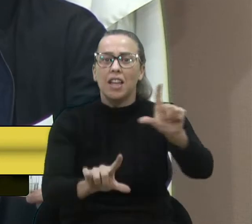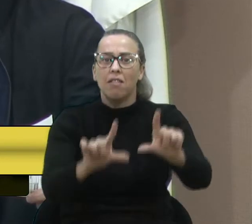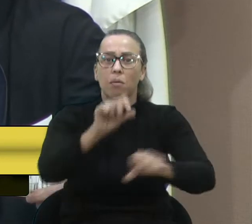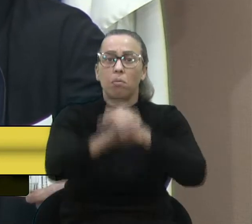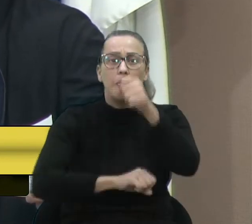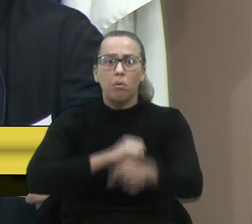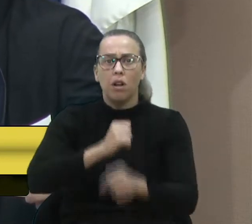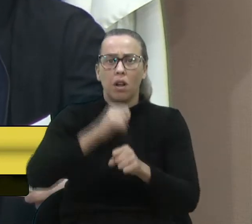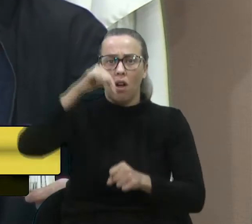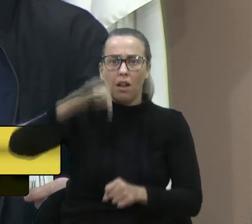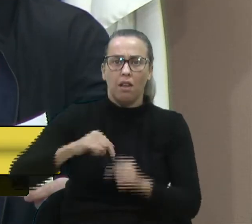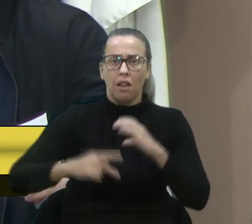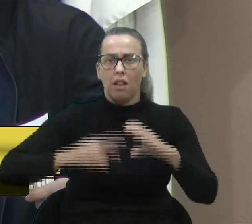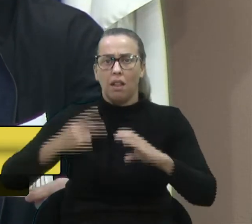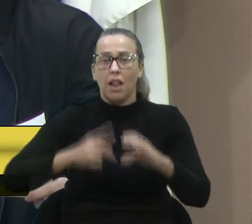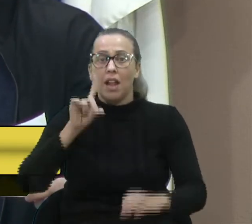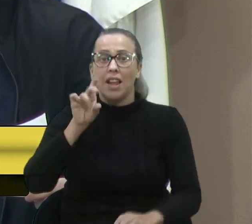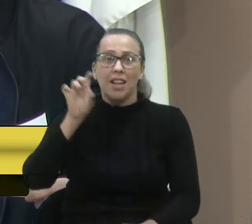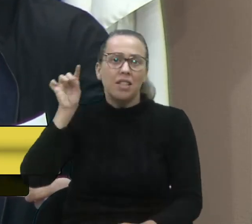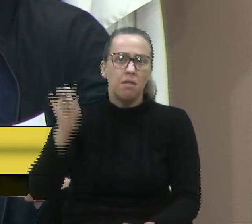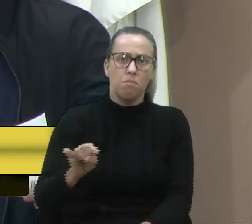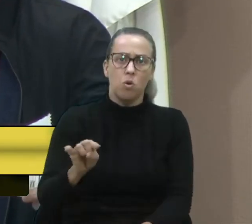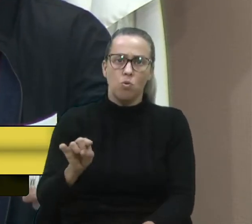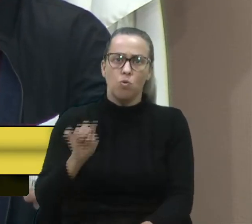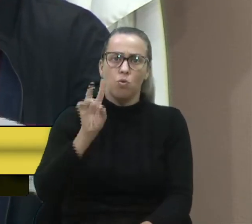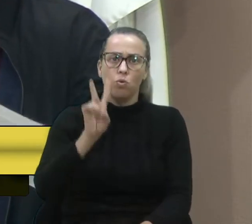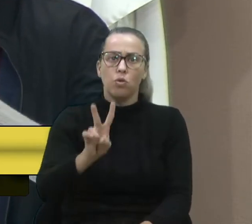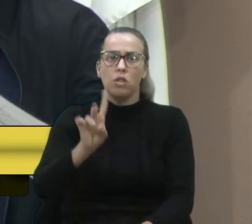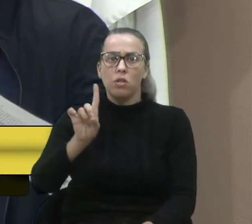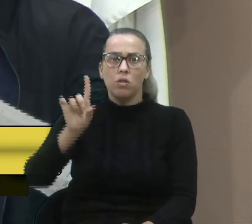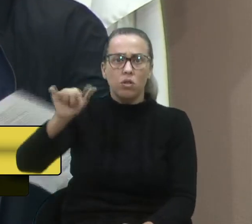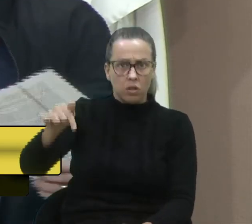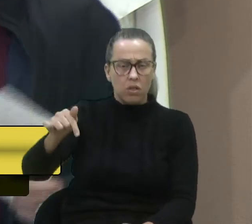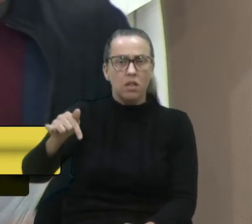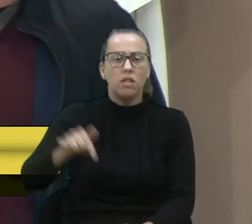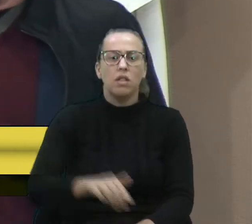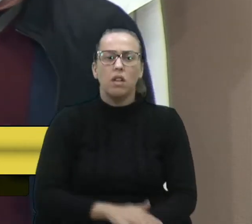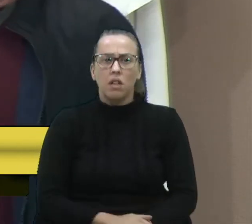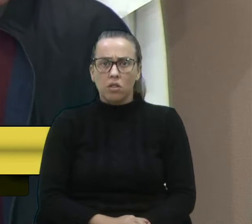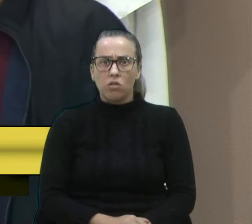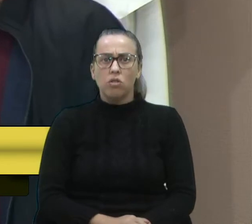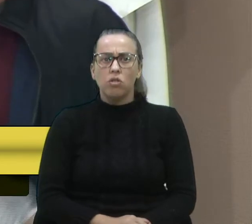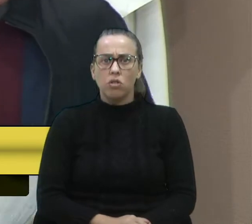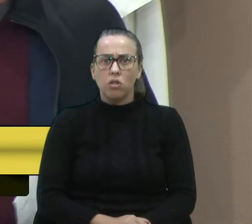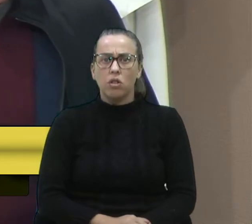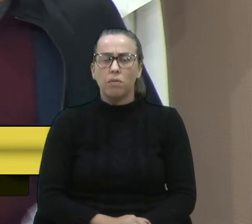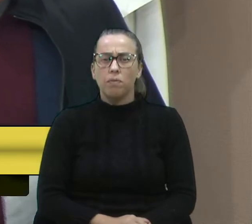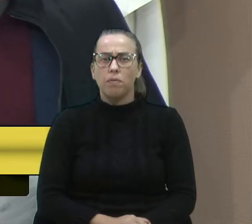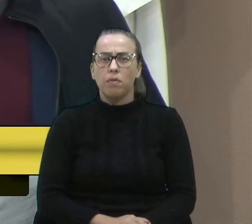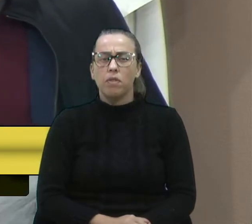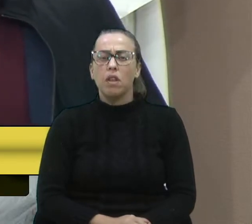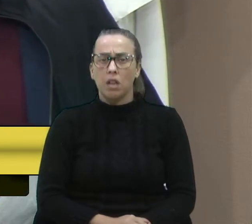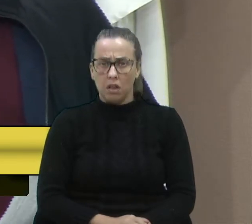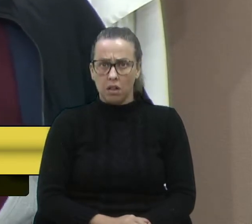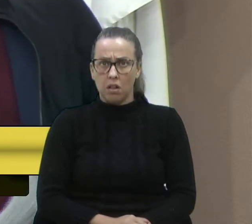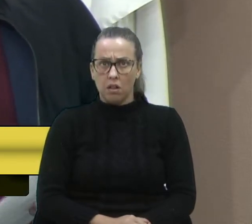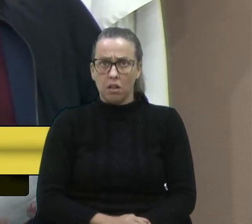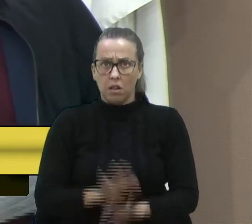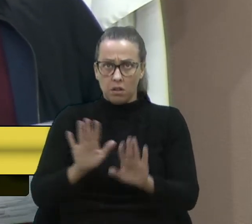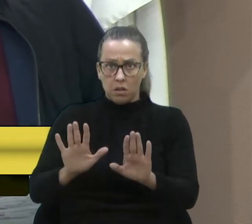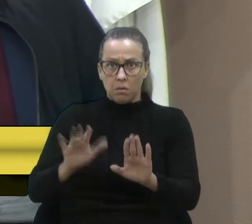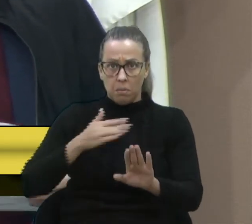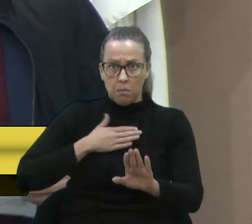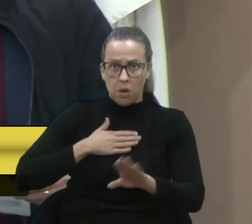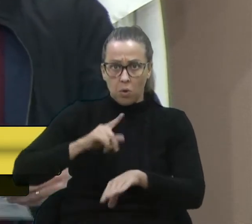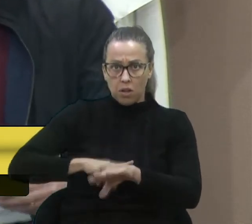nessa casa. 15.217,20. A senhora chamou... Eu gostaria que meu tempo